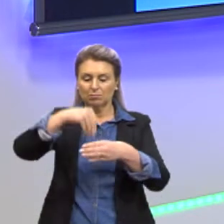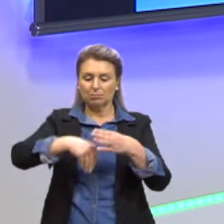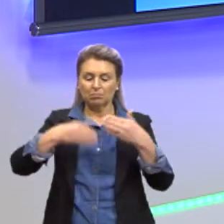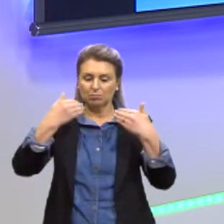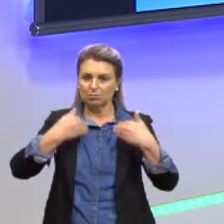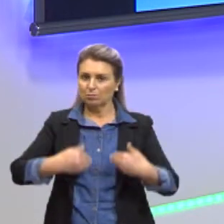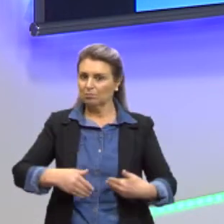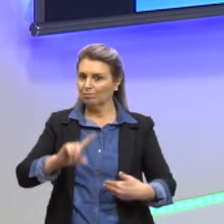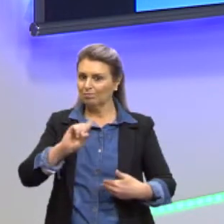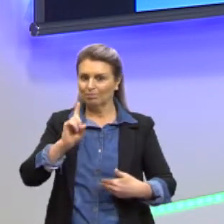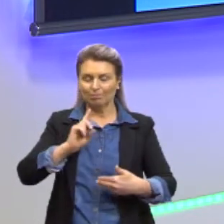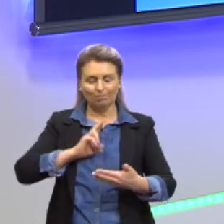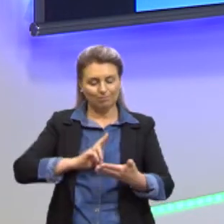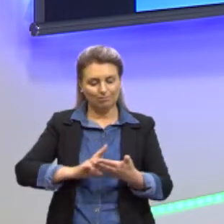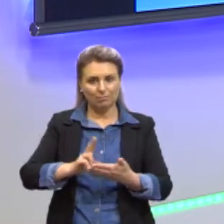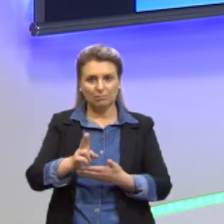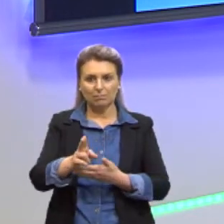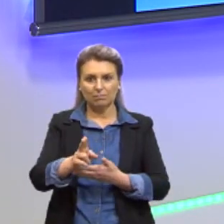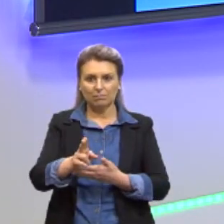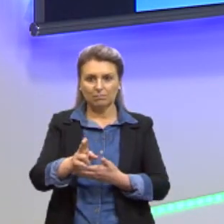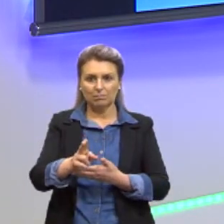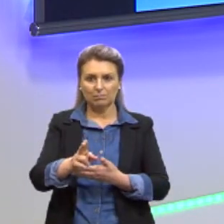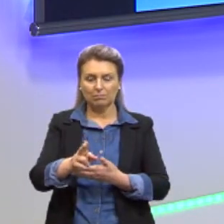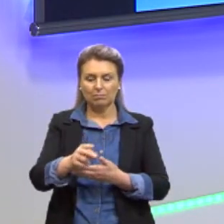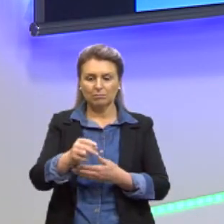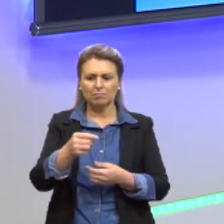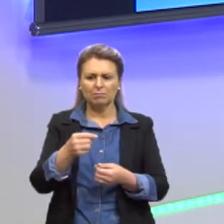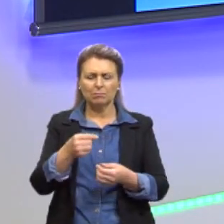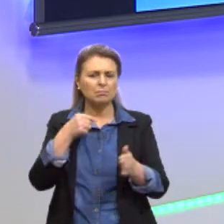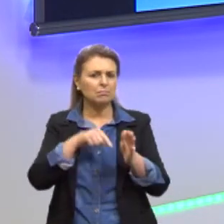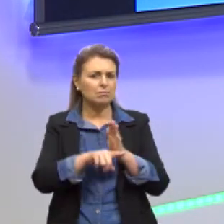receptor. Então, qual era a nossa pergunta aqui?